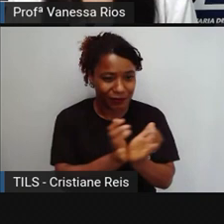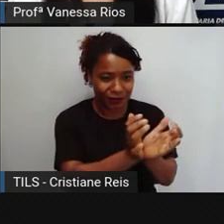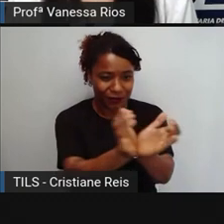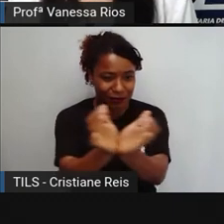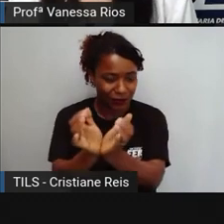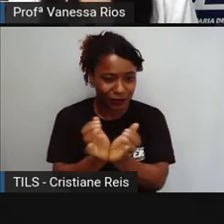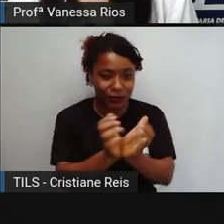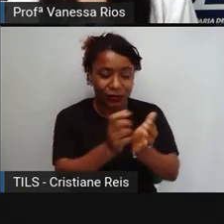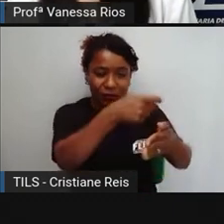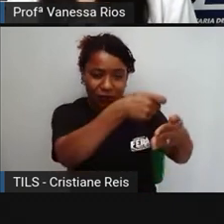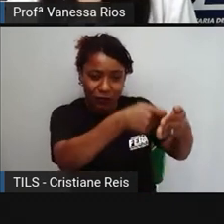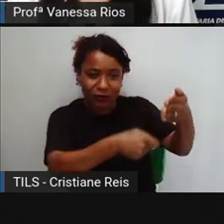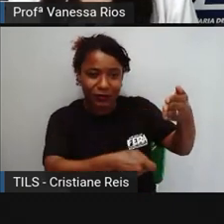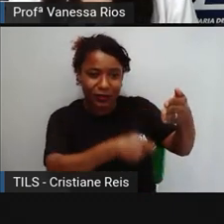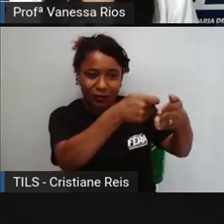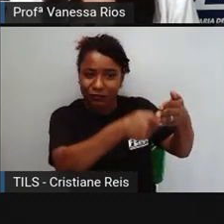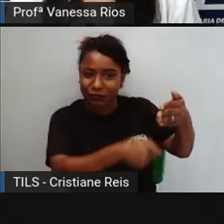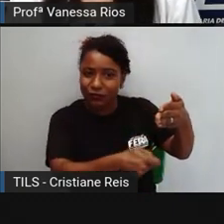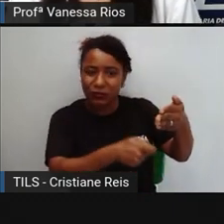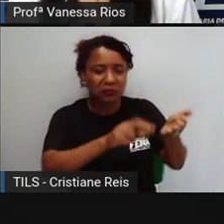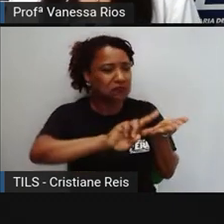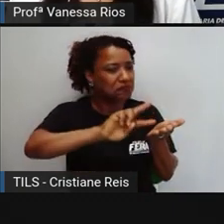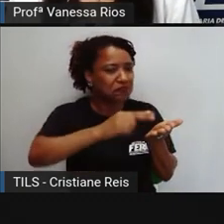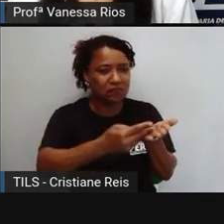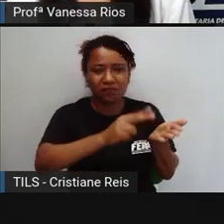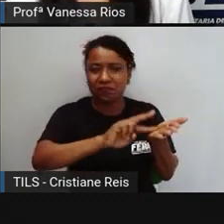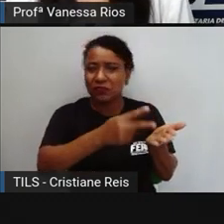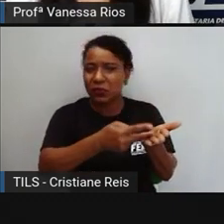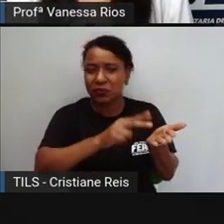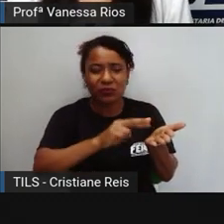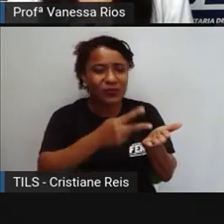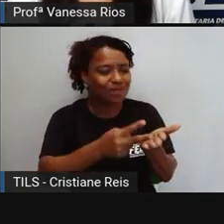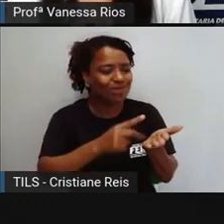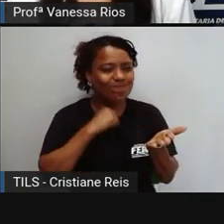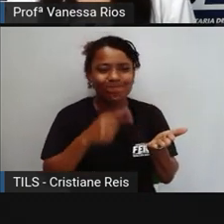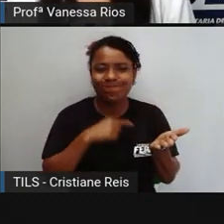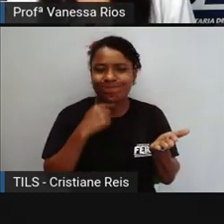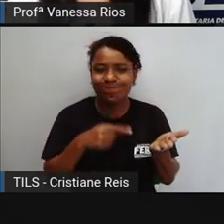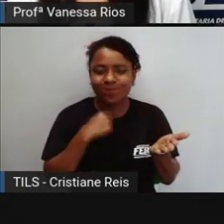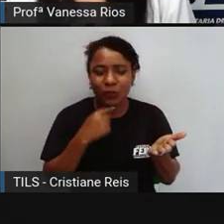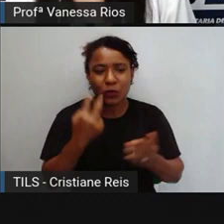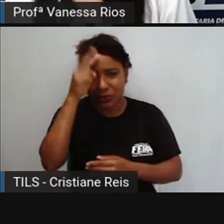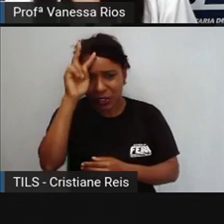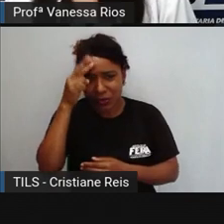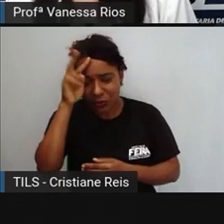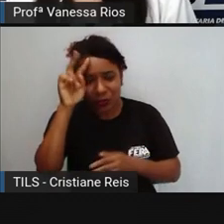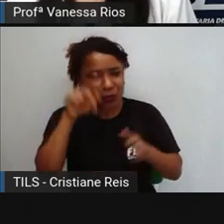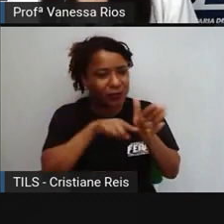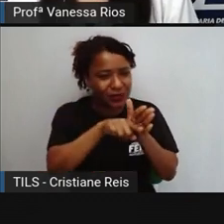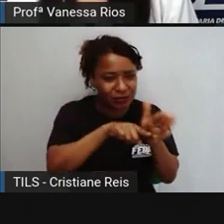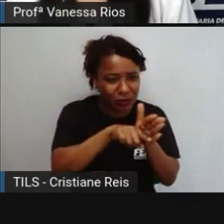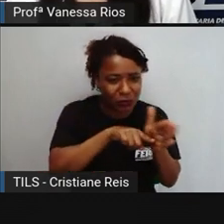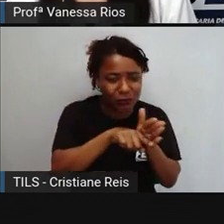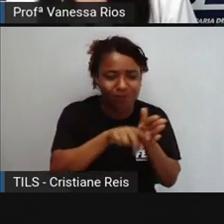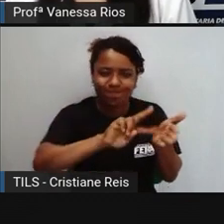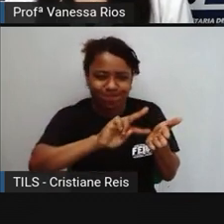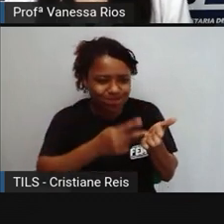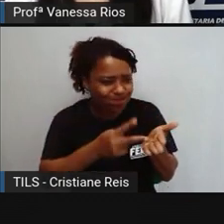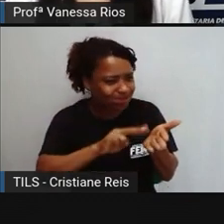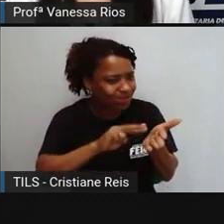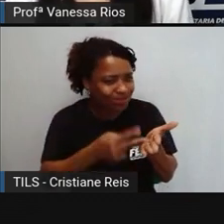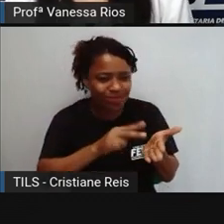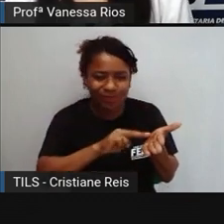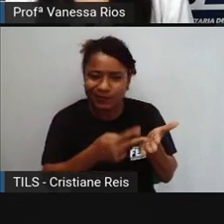registros até hoje não conseguiram ser traduzidos, então mesmo os historiadores, os pesquisadores em suas pesquisas,